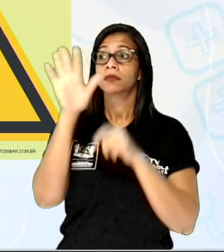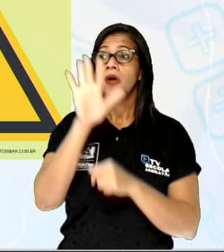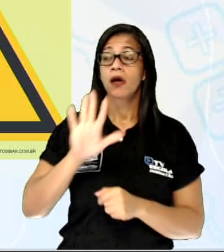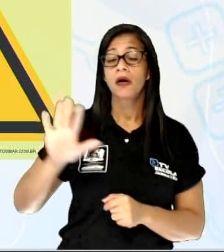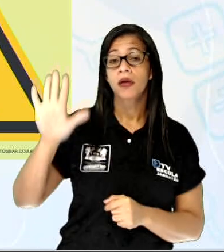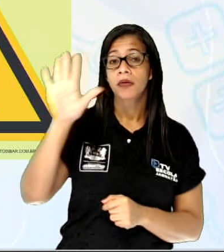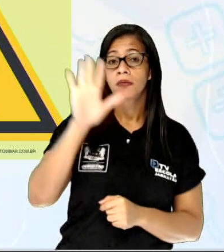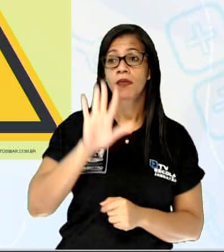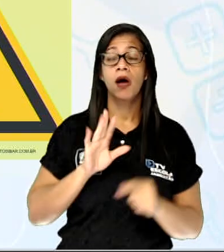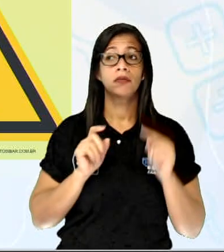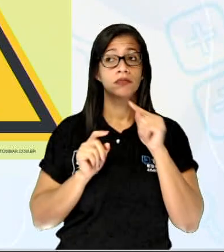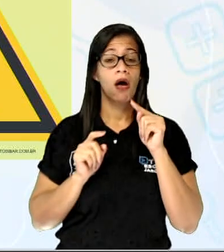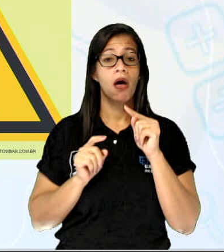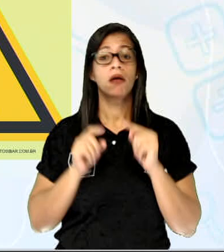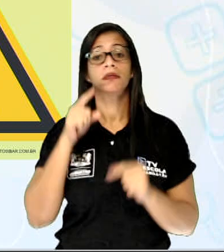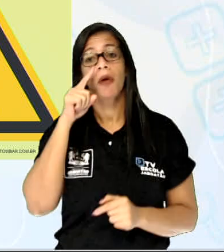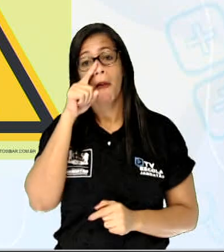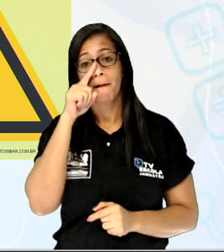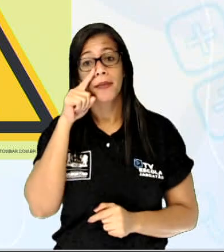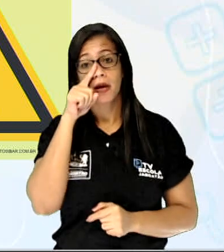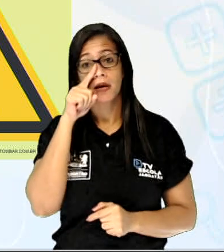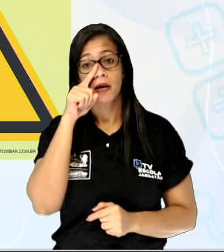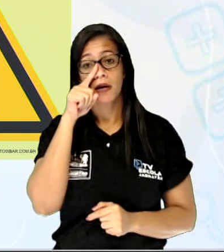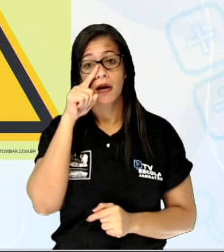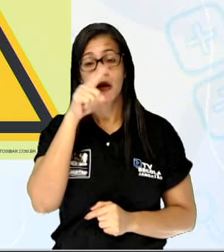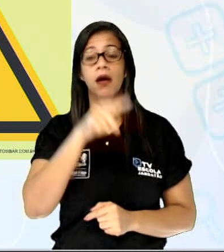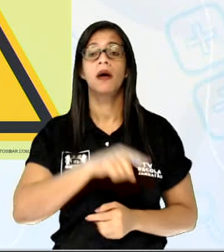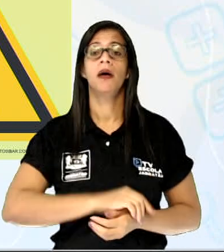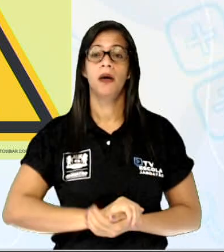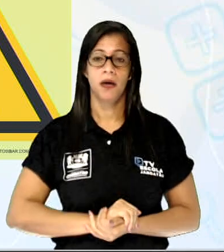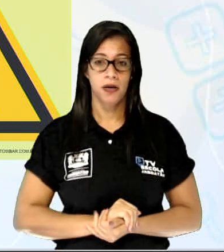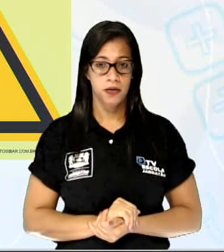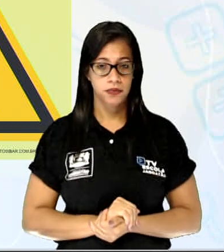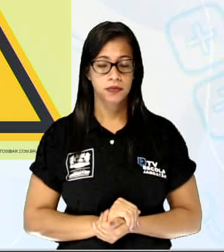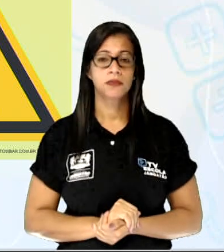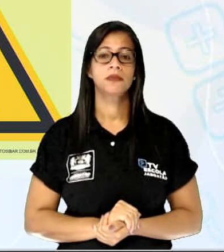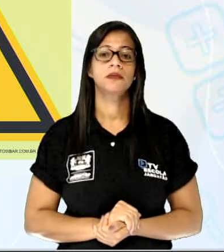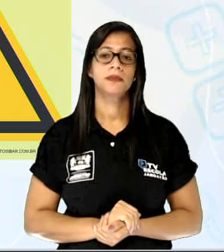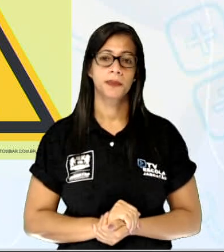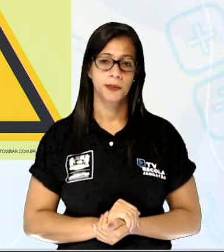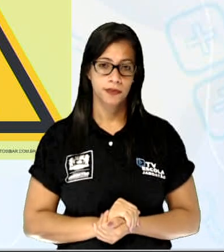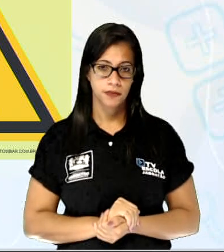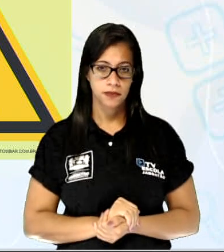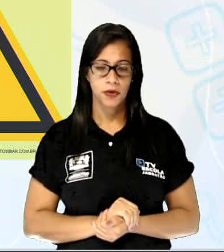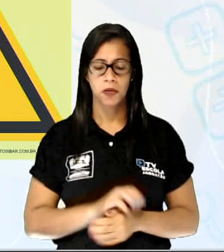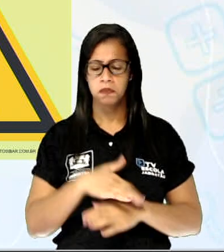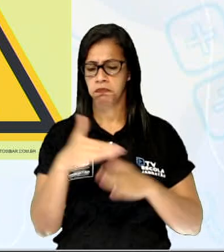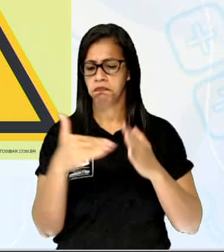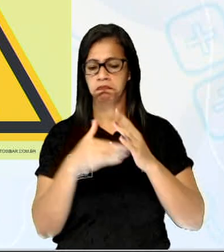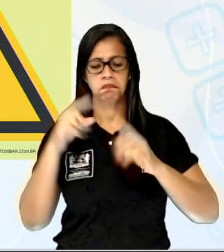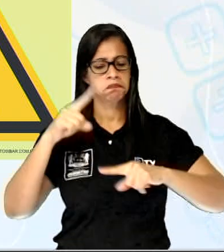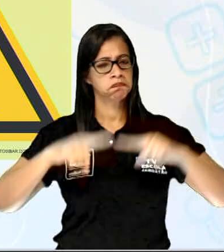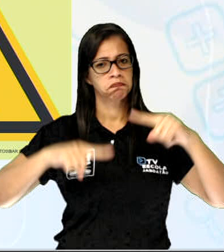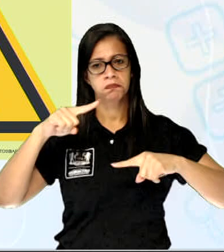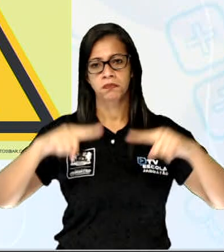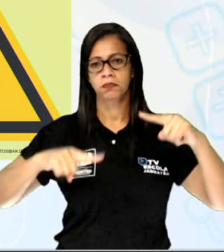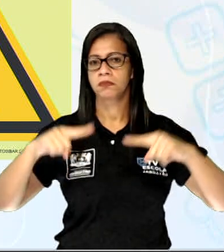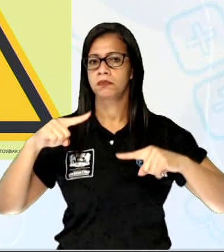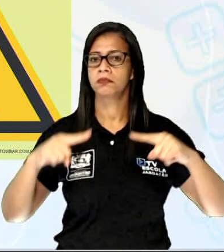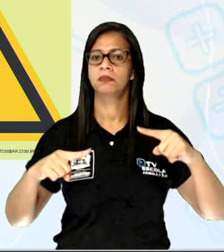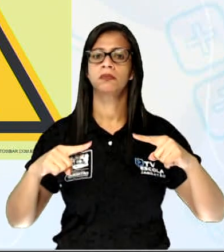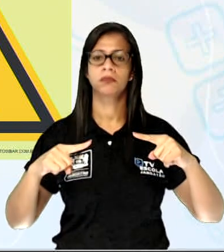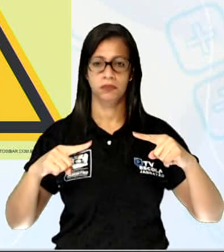tem de produtos inflamáveis. Então, todos os materiais, os produtos, quando eles são